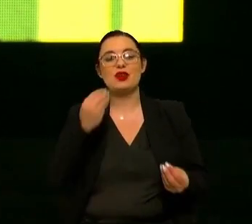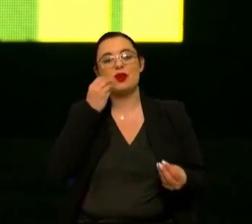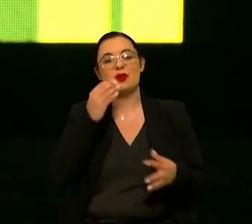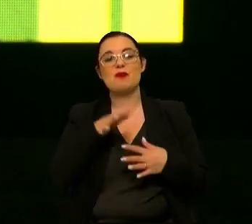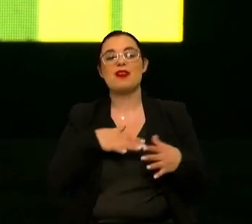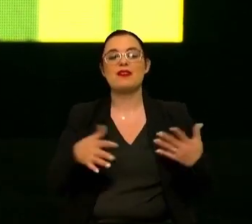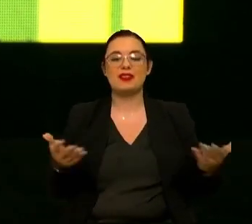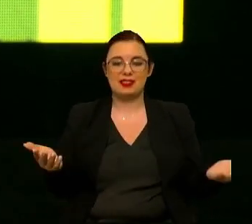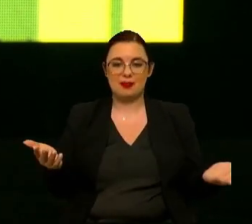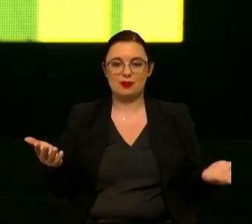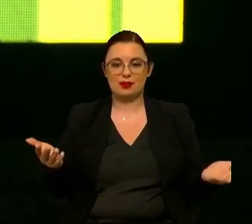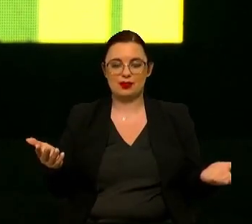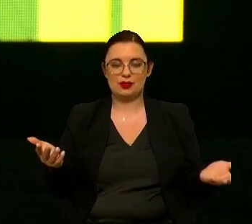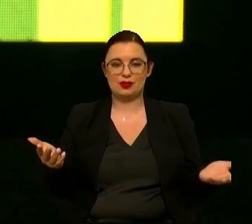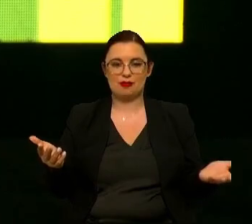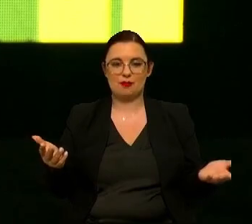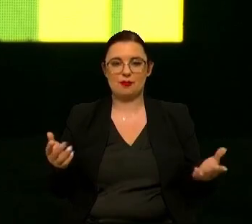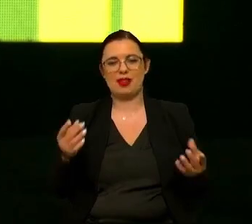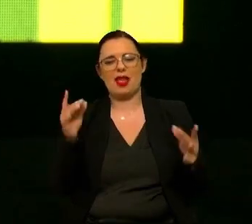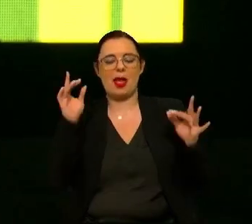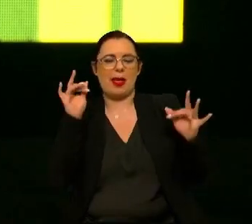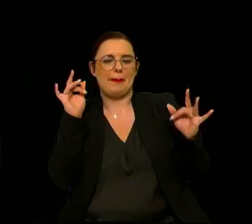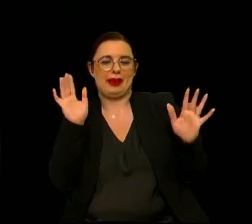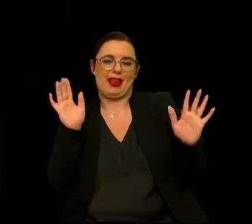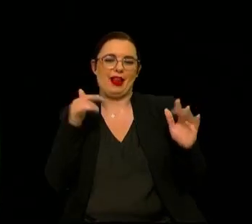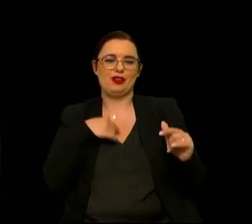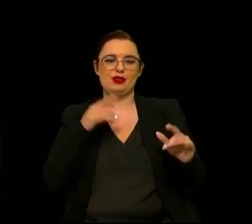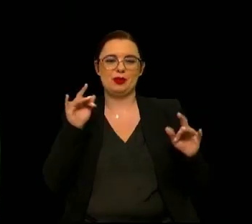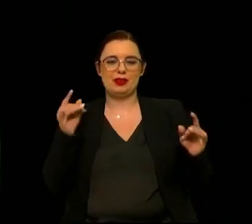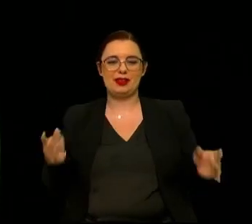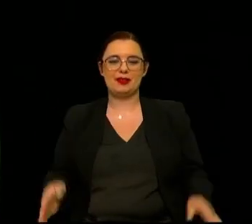vai abordar estas questões? Tem gente de brincadeira que estou aqui a colocar